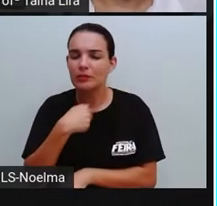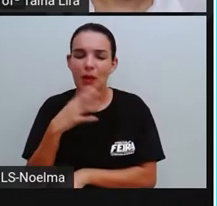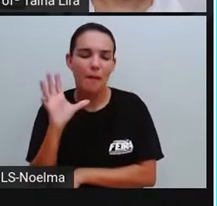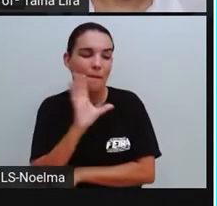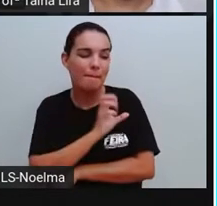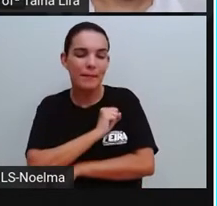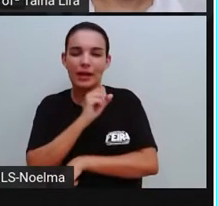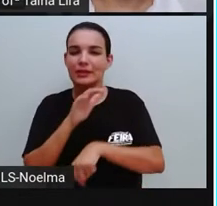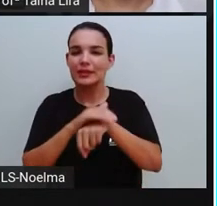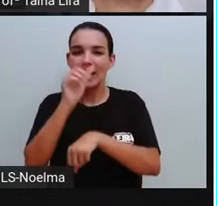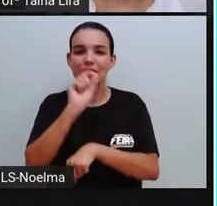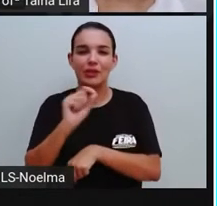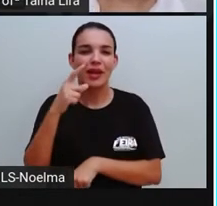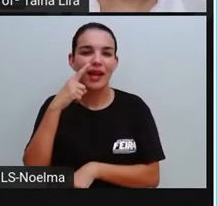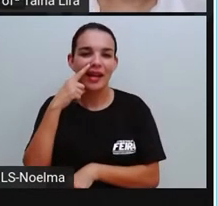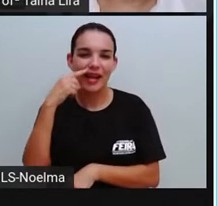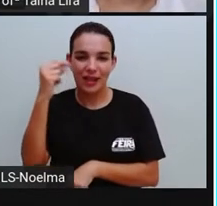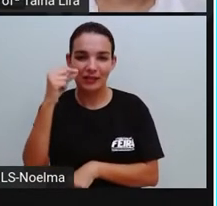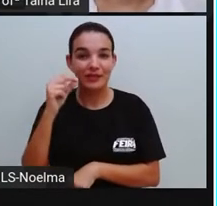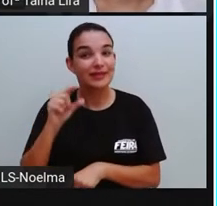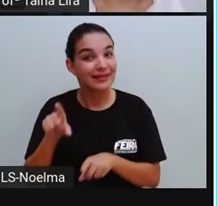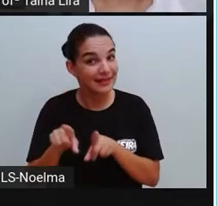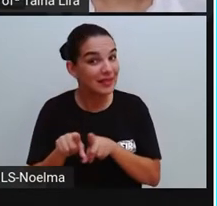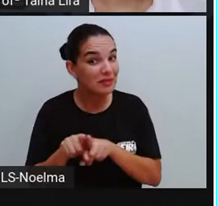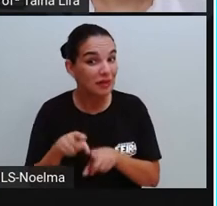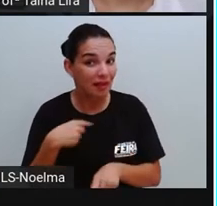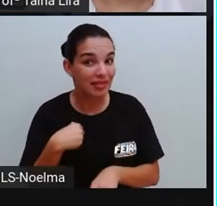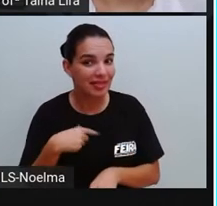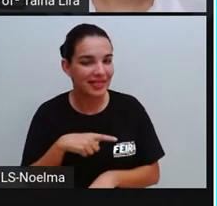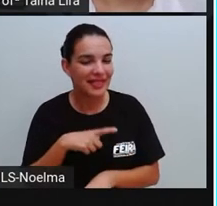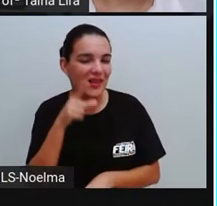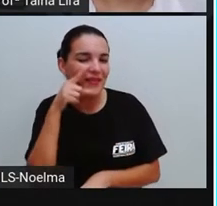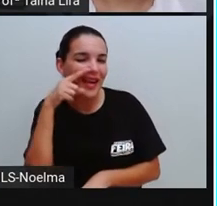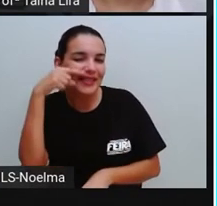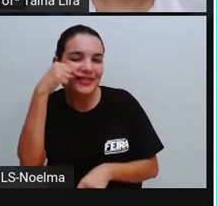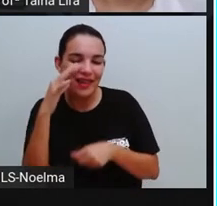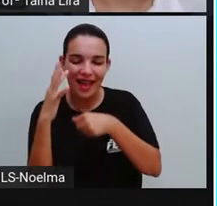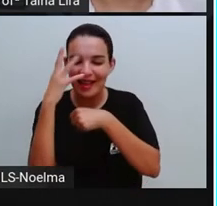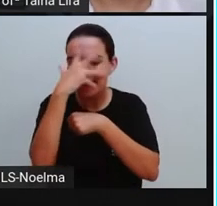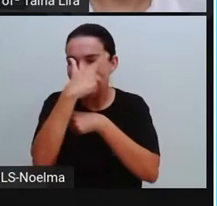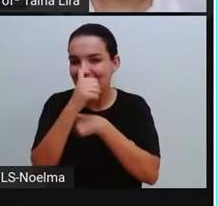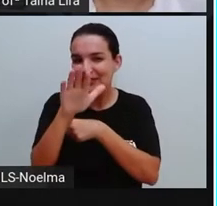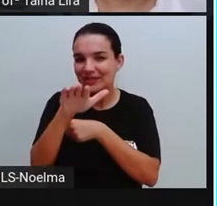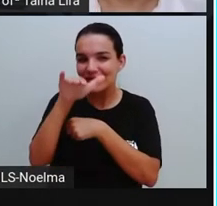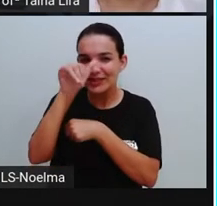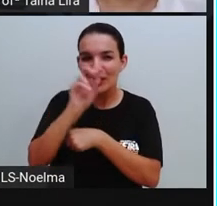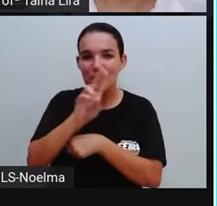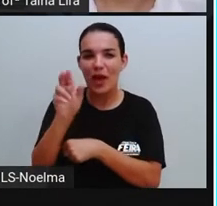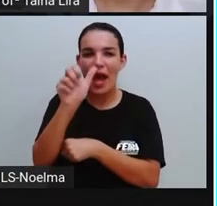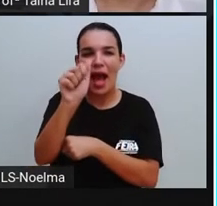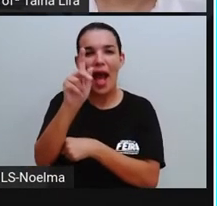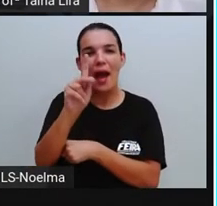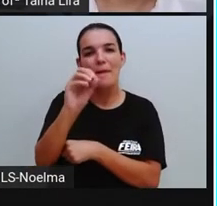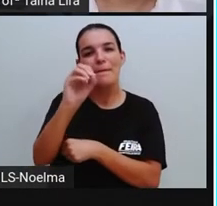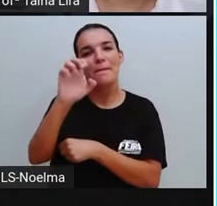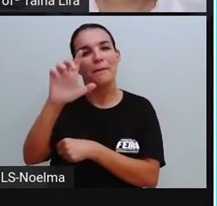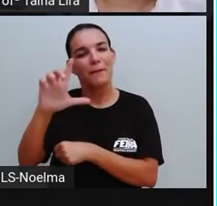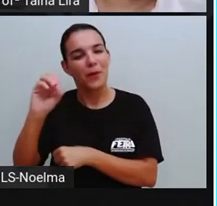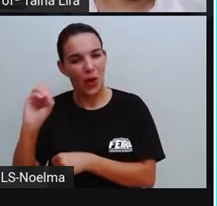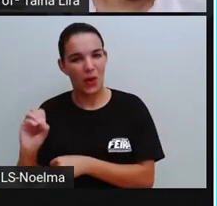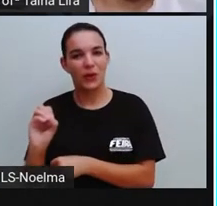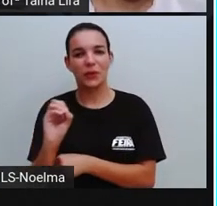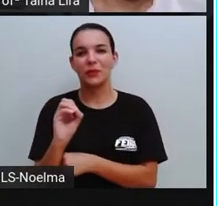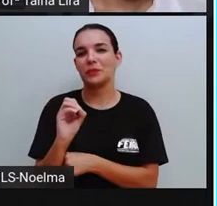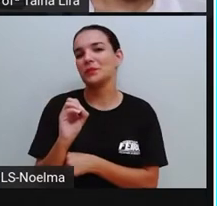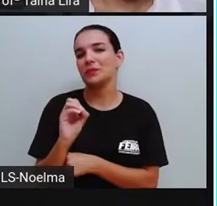mais gosto é gato. E, inclusive, eu tenho um gatinho lindo chamado Apolo. Acho que eu já falei dele aqui,